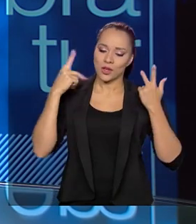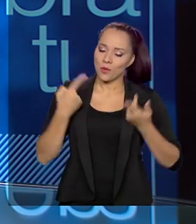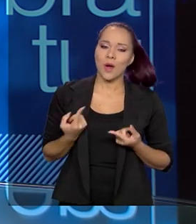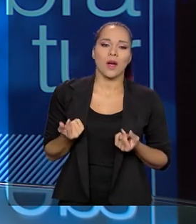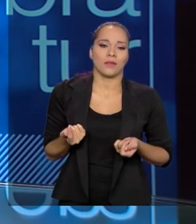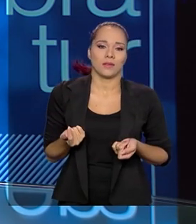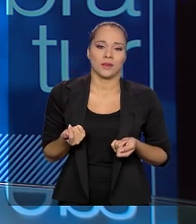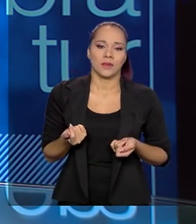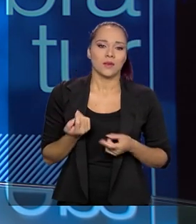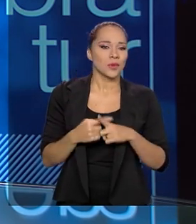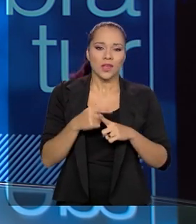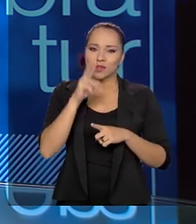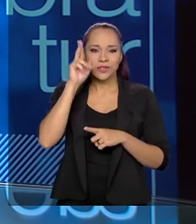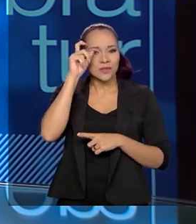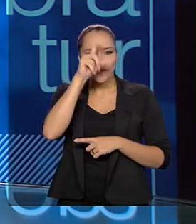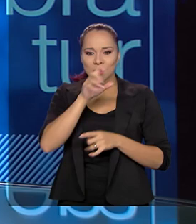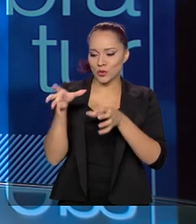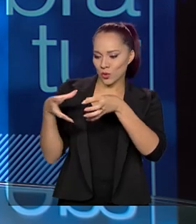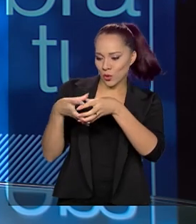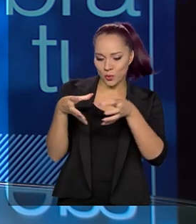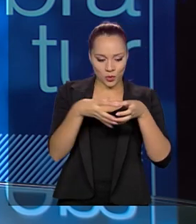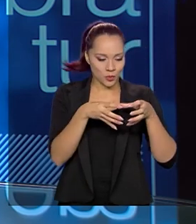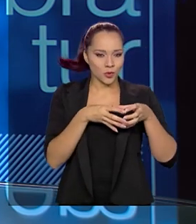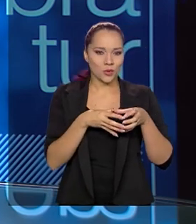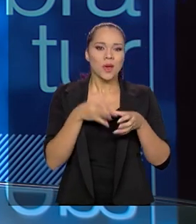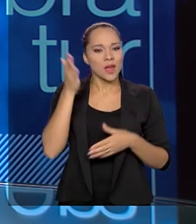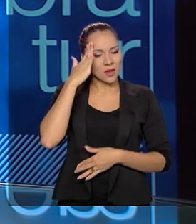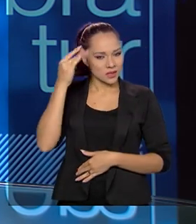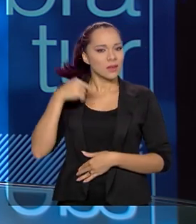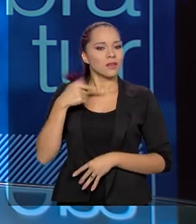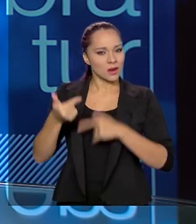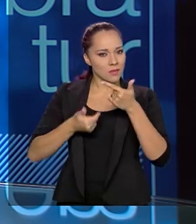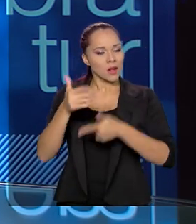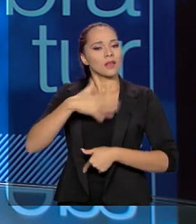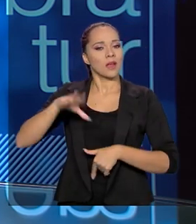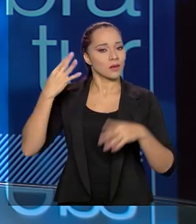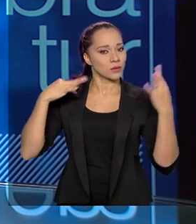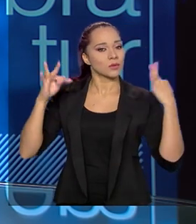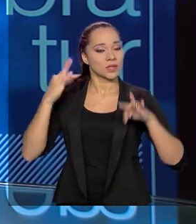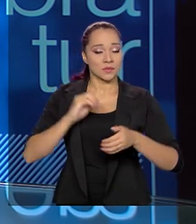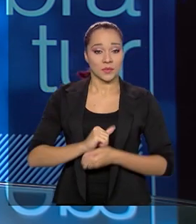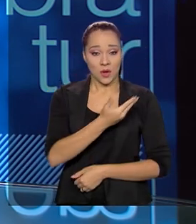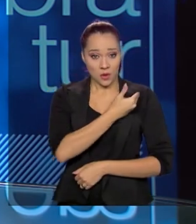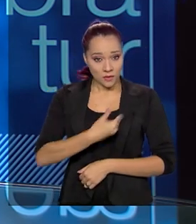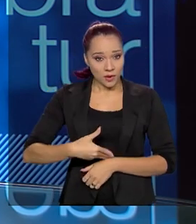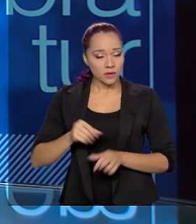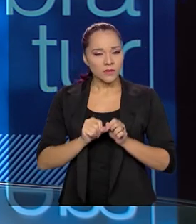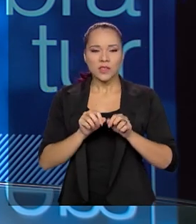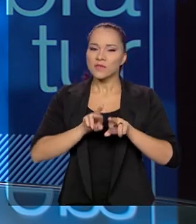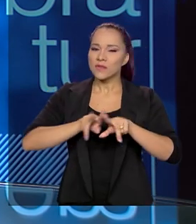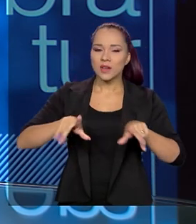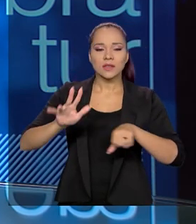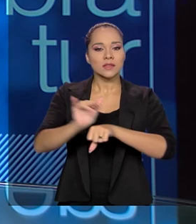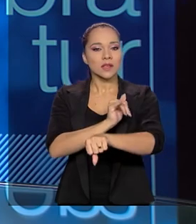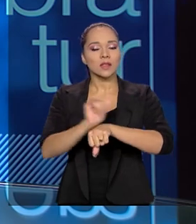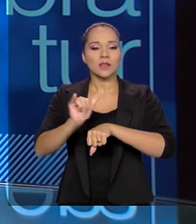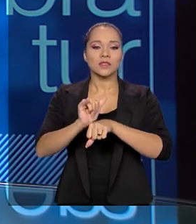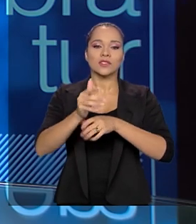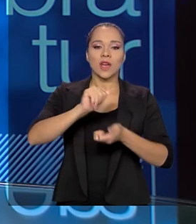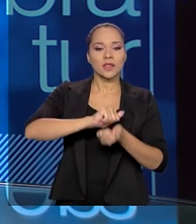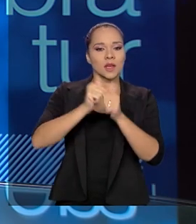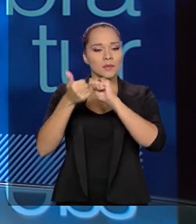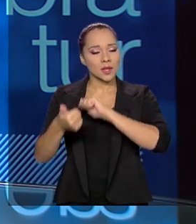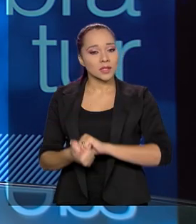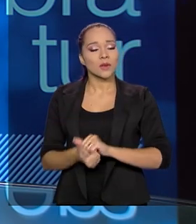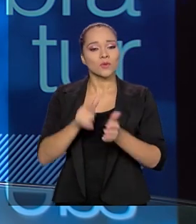Porque é difícil formar a equipe. Eu sei disso que eu sou operador turístico. Então, o governo fez várias ações de flexibilização dos